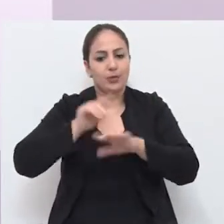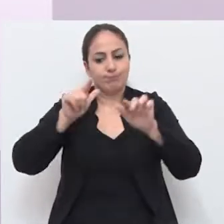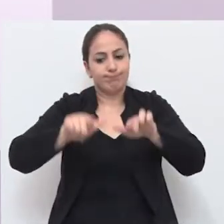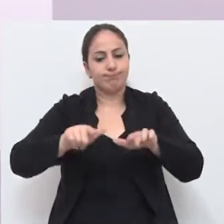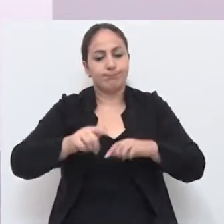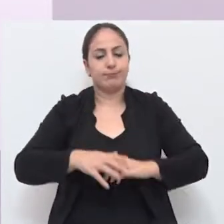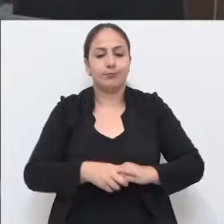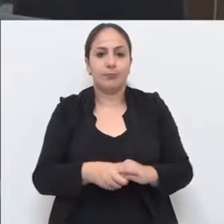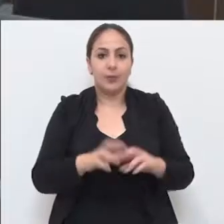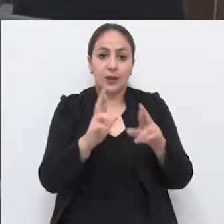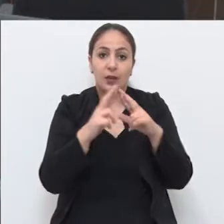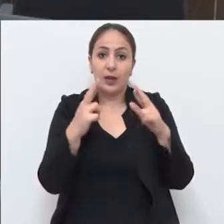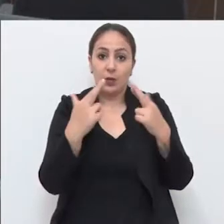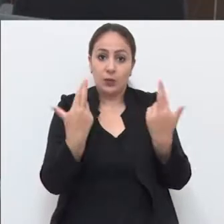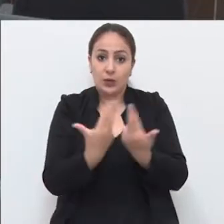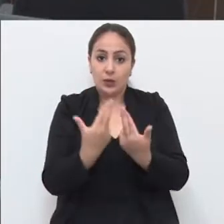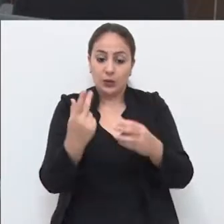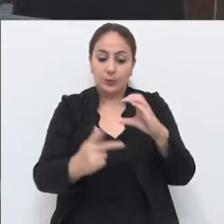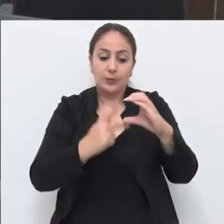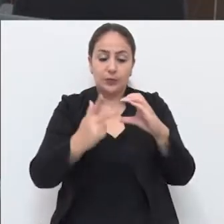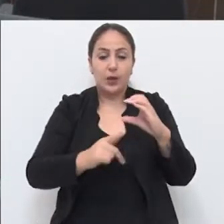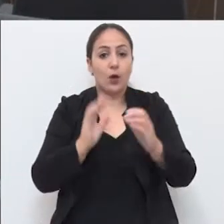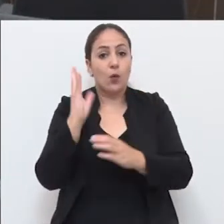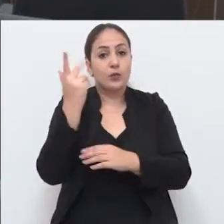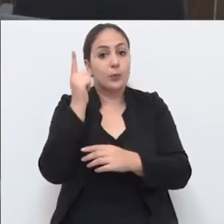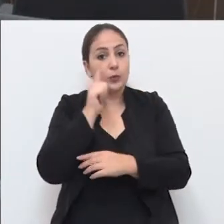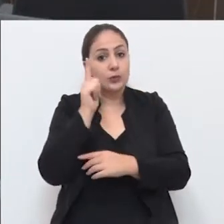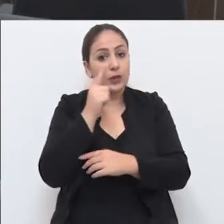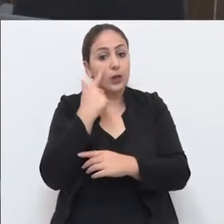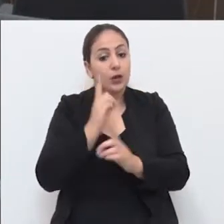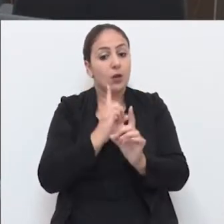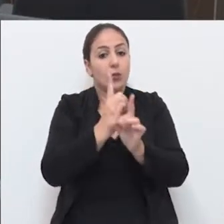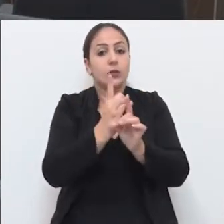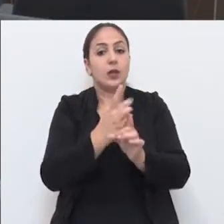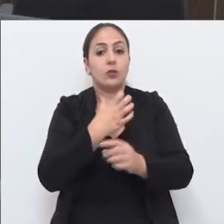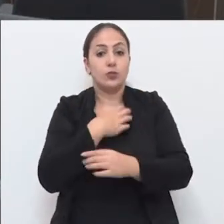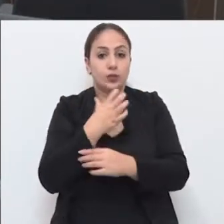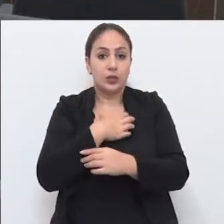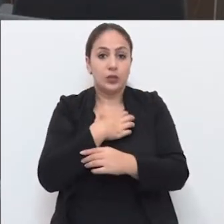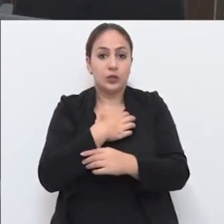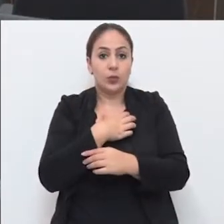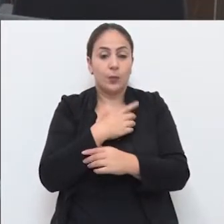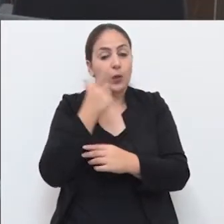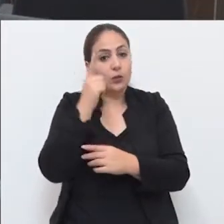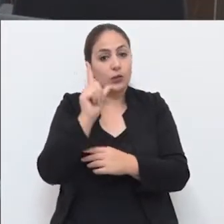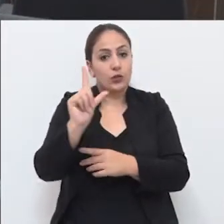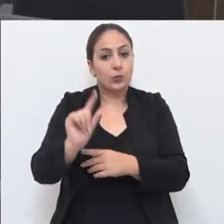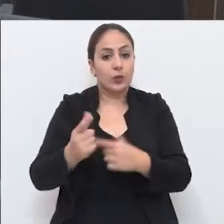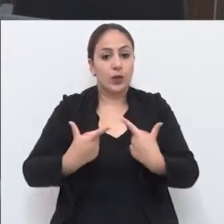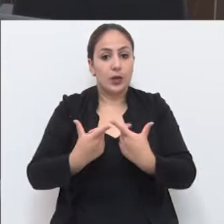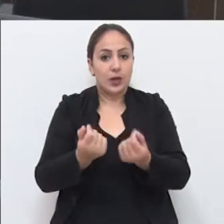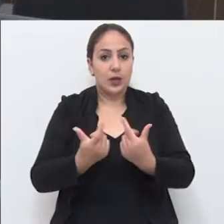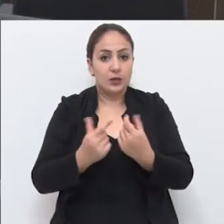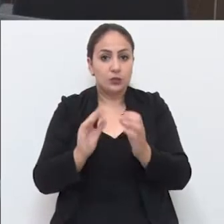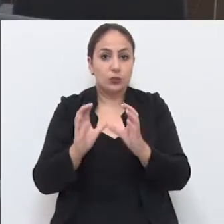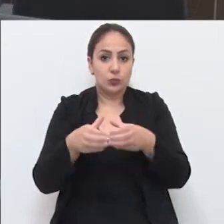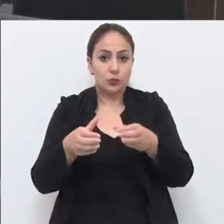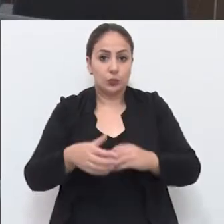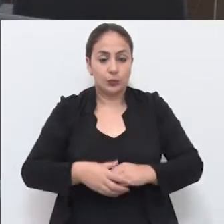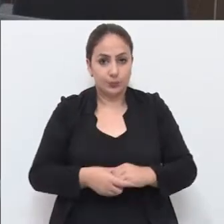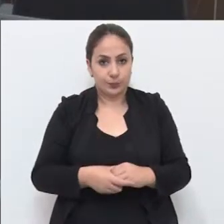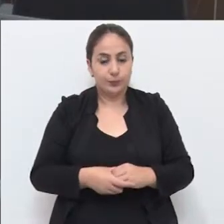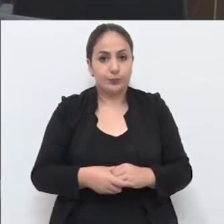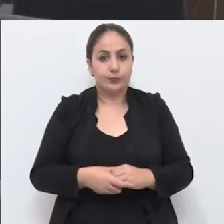já não dá mais para jogar ali. A reunião na Câmara aconteceu justamente para tentar encontrar uma alternativa para reduzir as